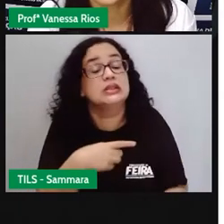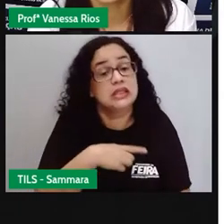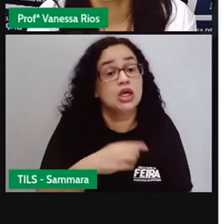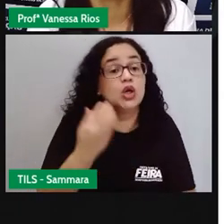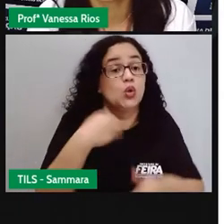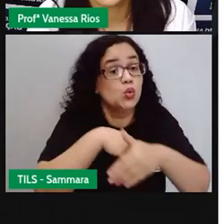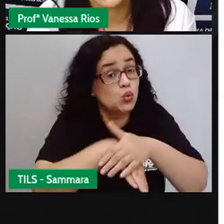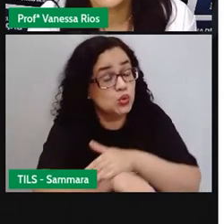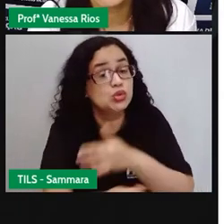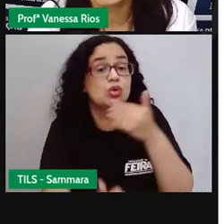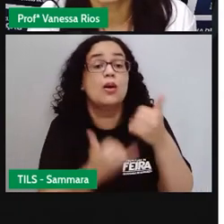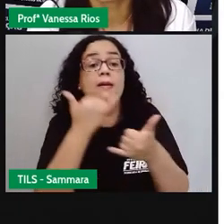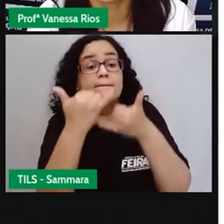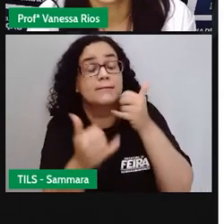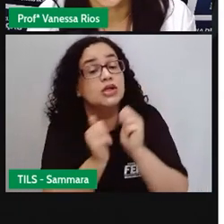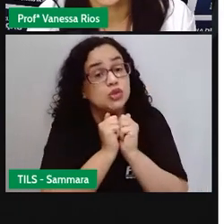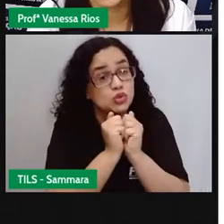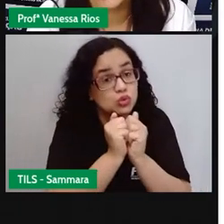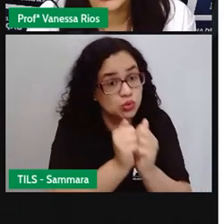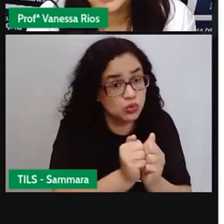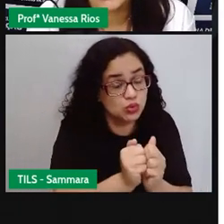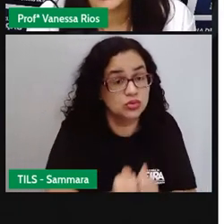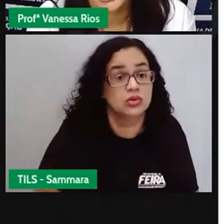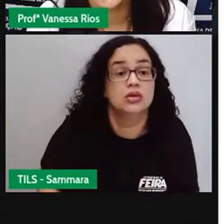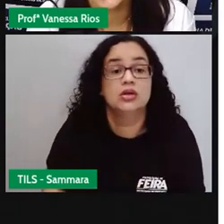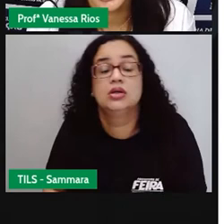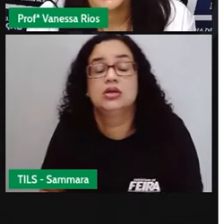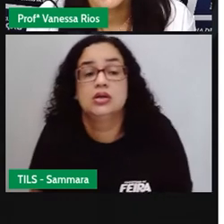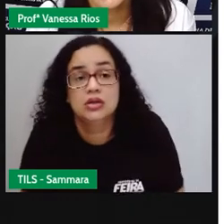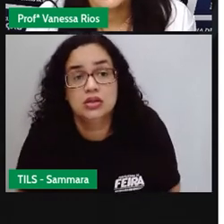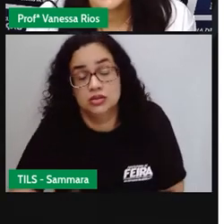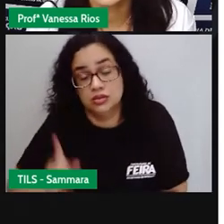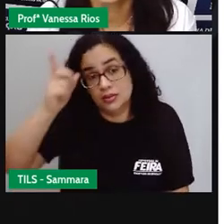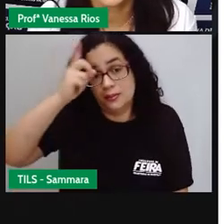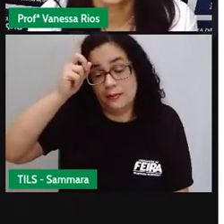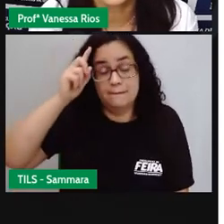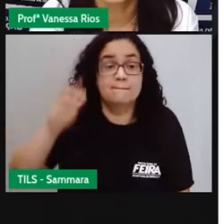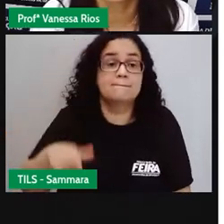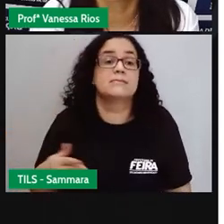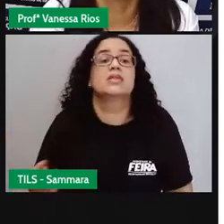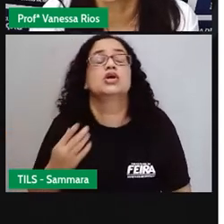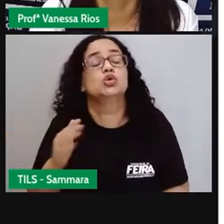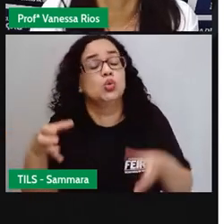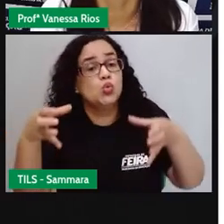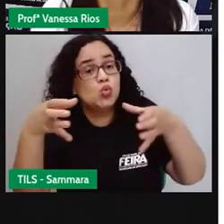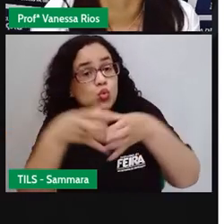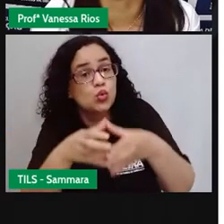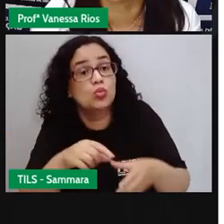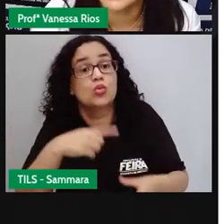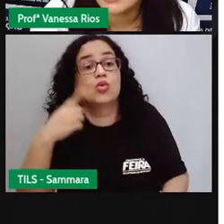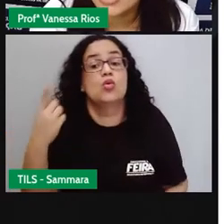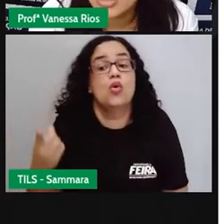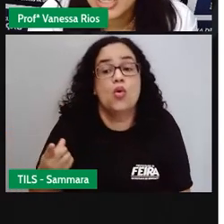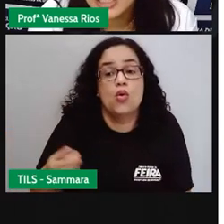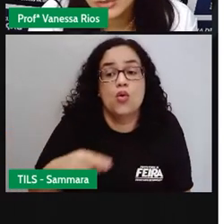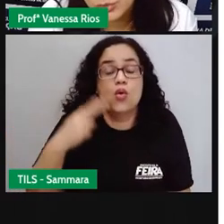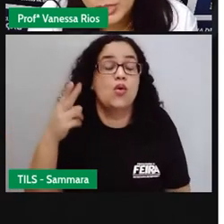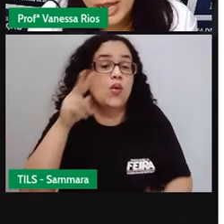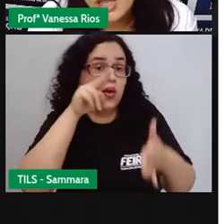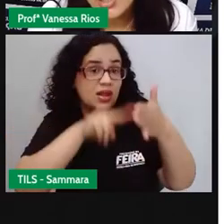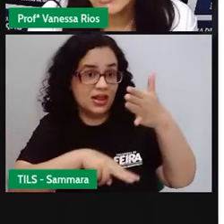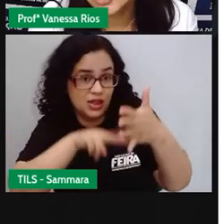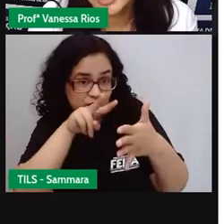hábito de brincar junto, de estar junto no seu dia a dia. E aí, tem que criar um grupo ou um clube de